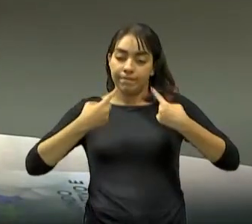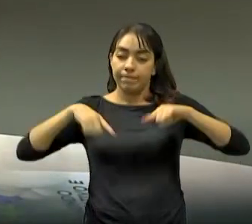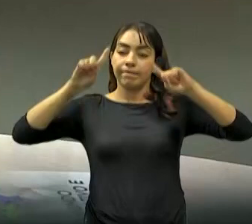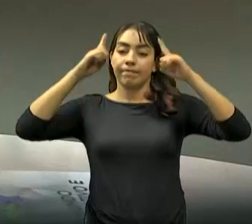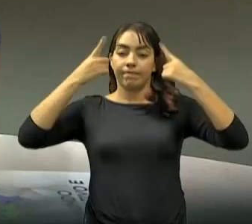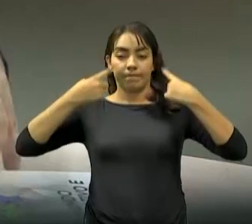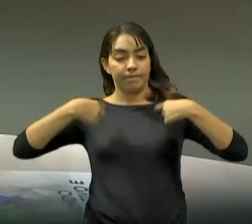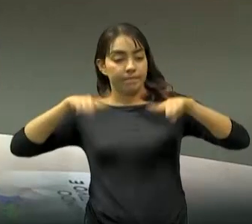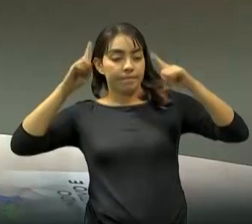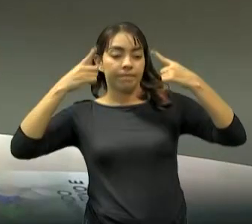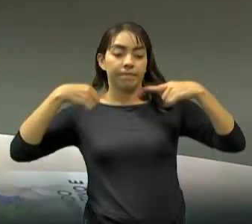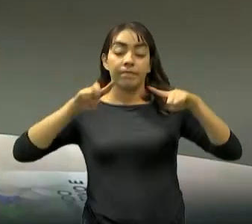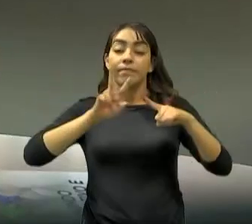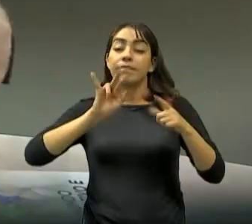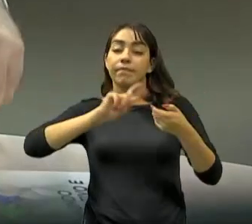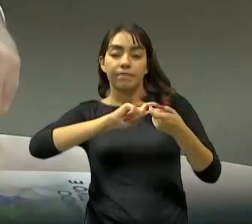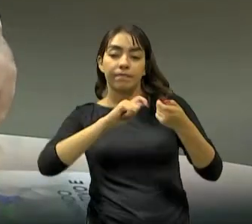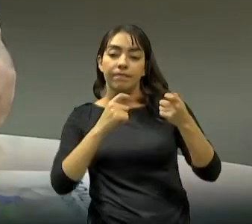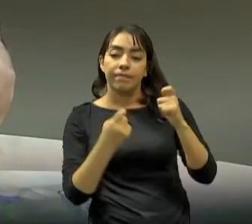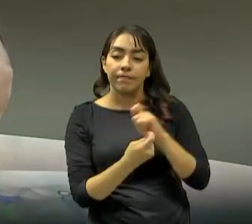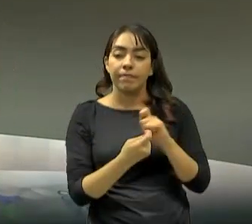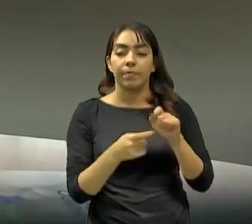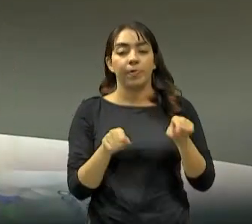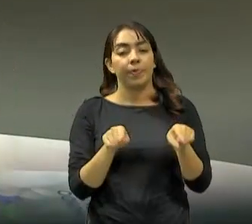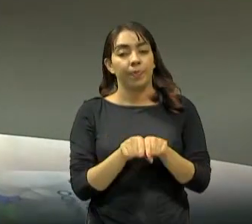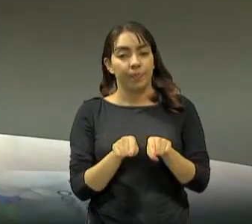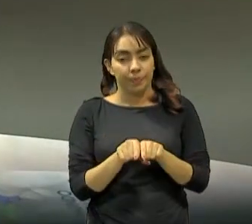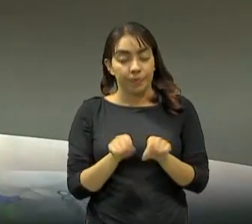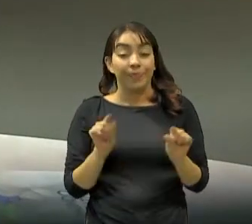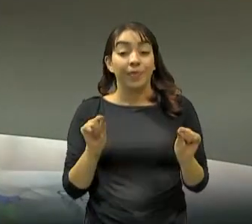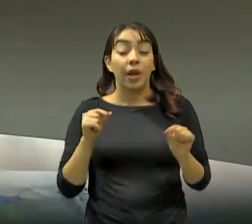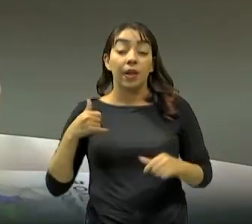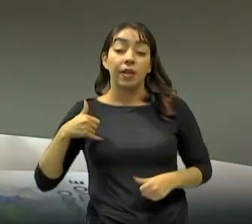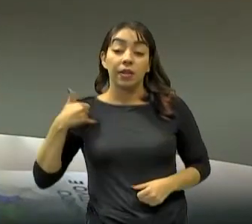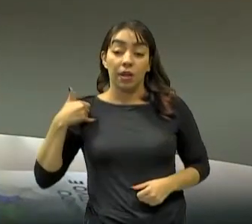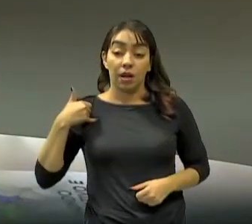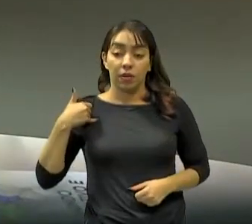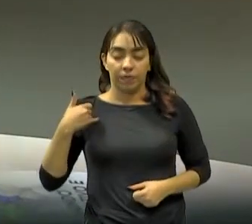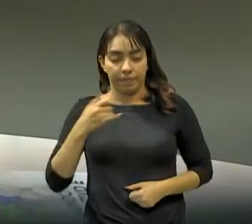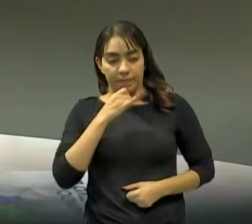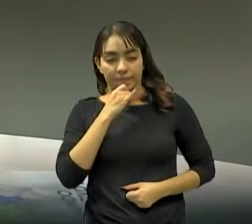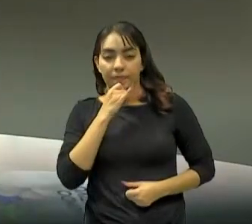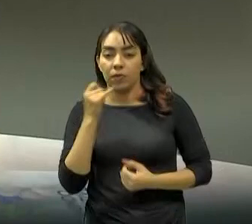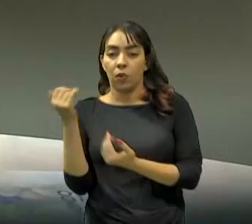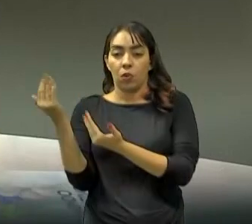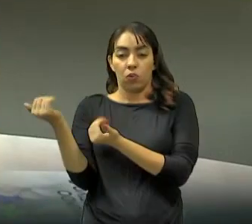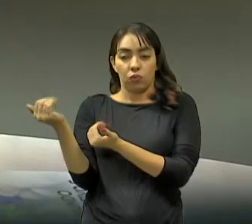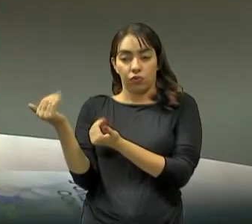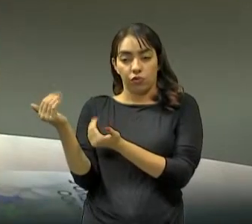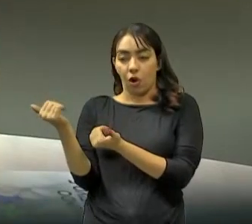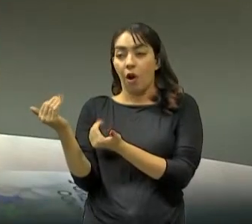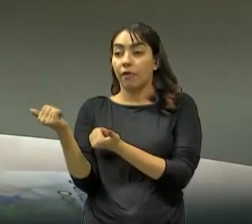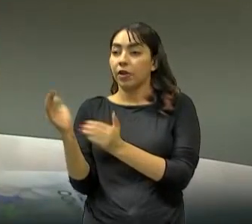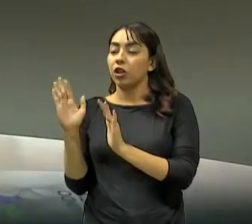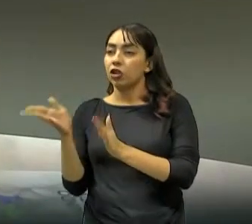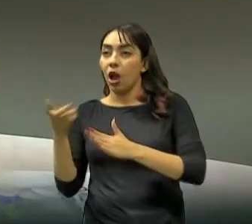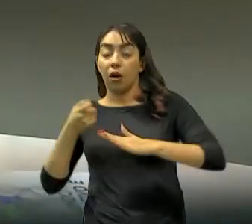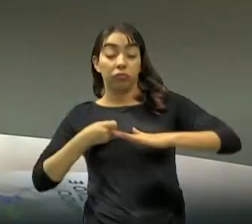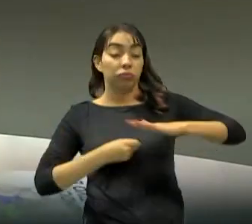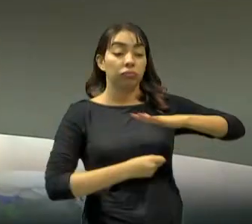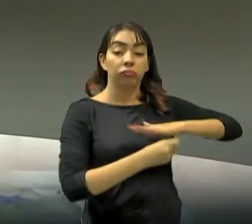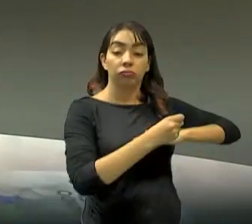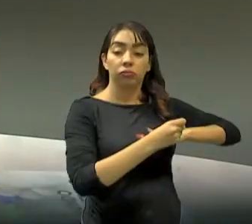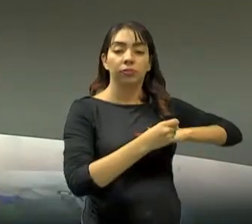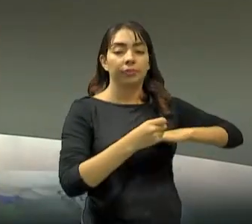adequar, ou seja, dentro das organizações, até mesmo a questão das idades. O jovem que está chegando hoje está chegando digital, né? E nós